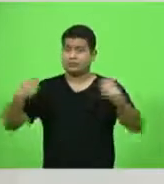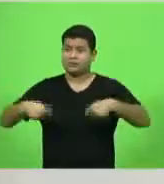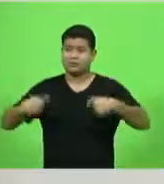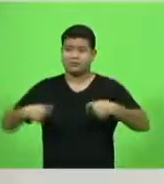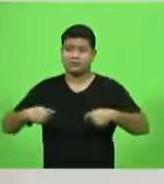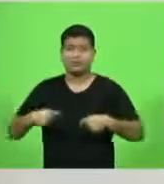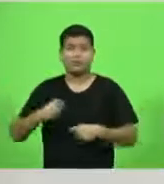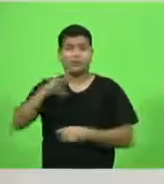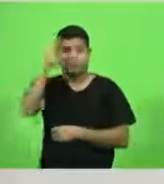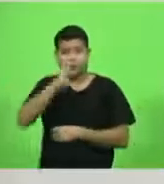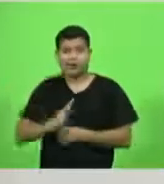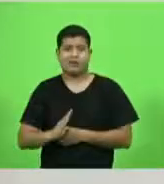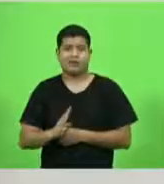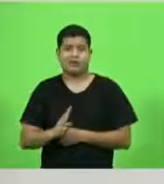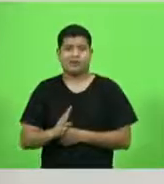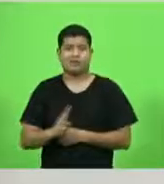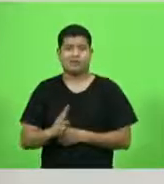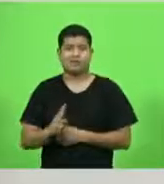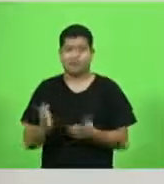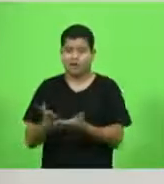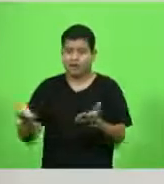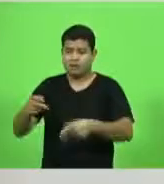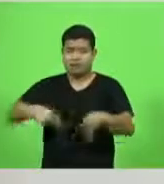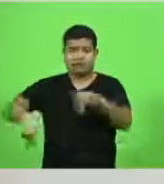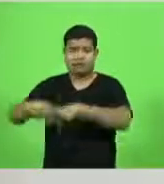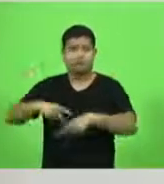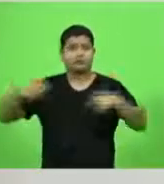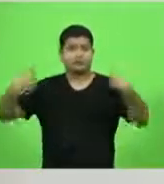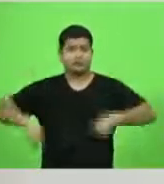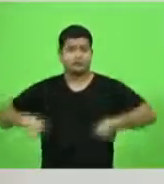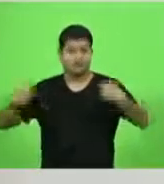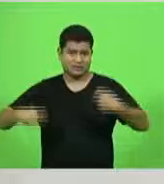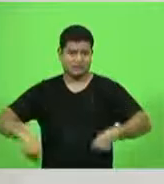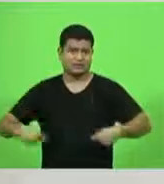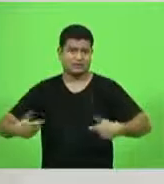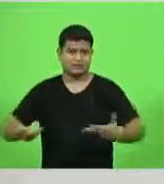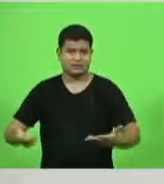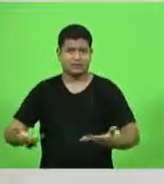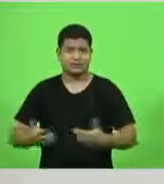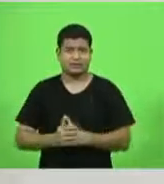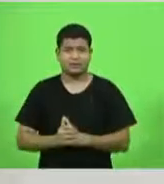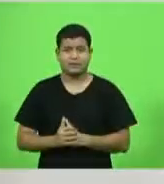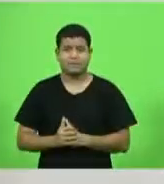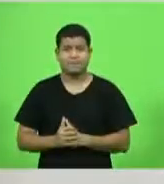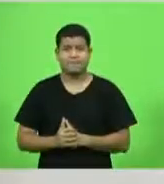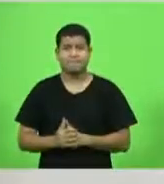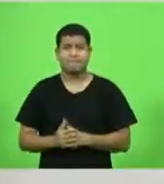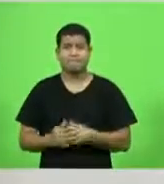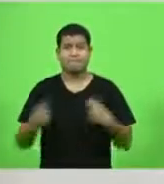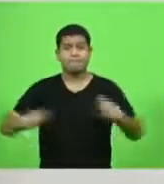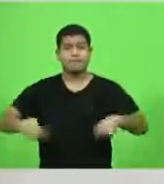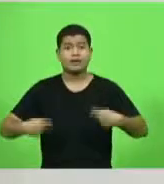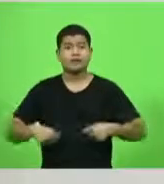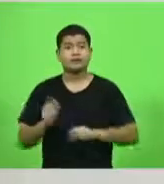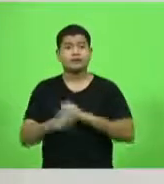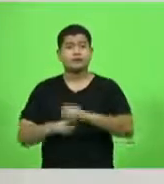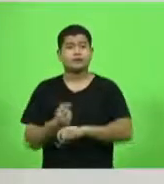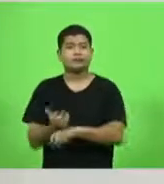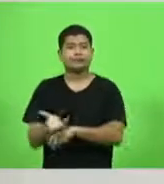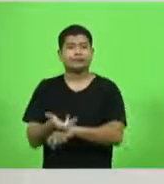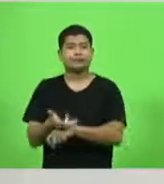o Brasil precisa, do que a população brasileira precisa. Então, é preciso dar celeridade